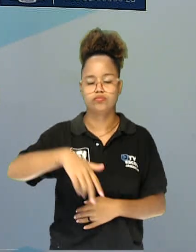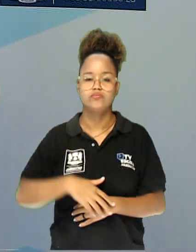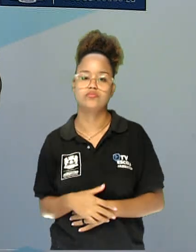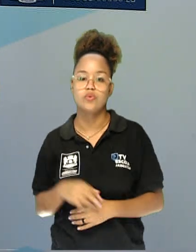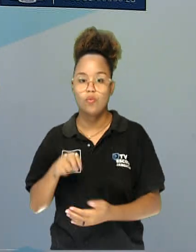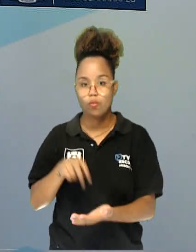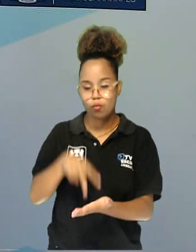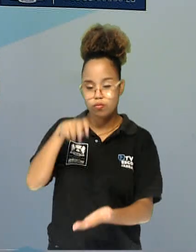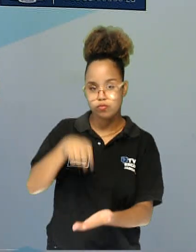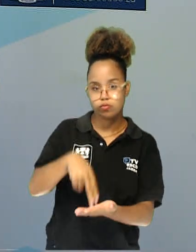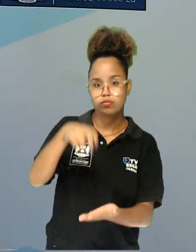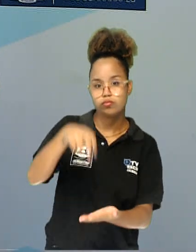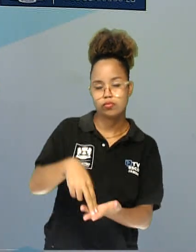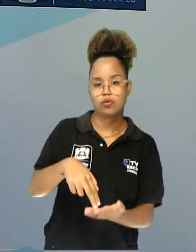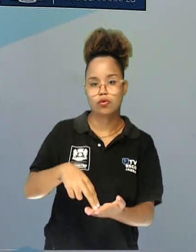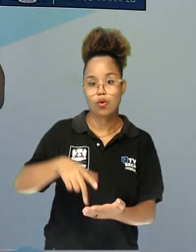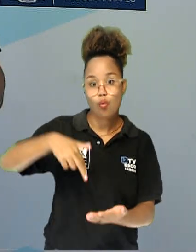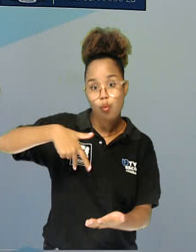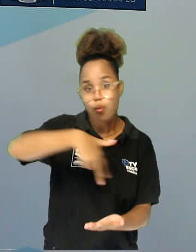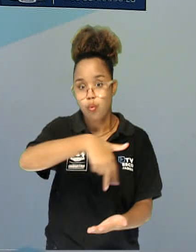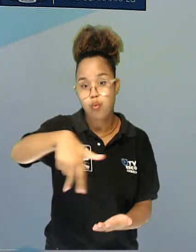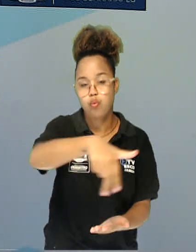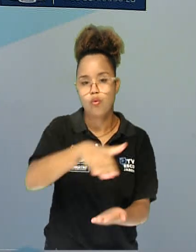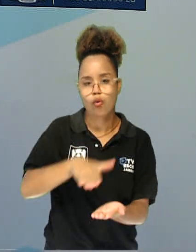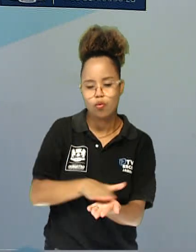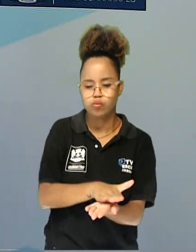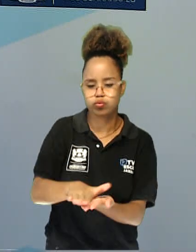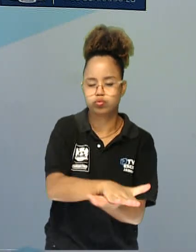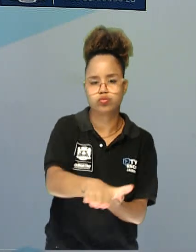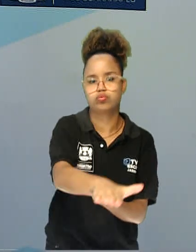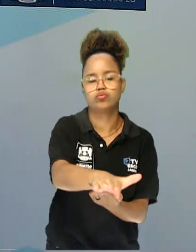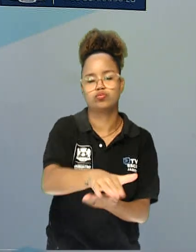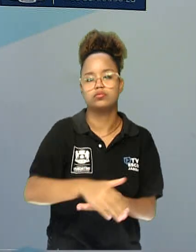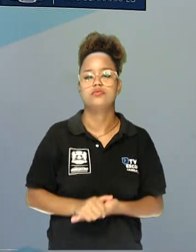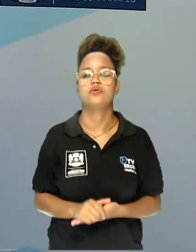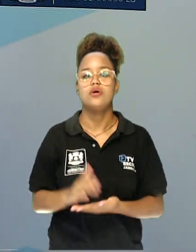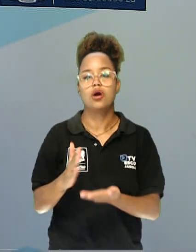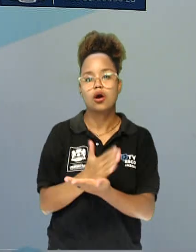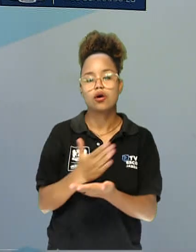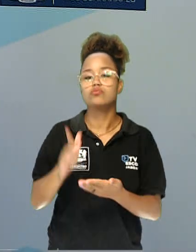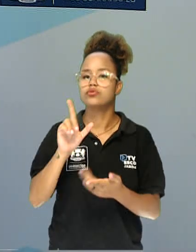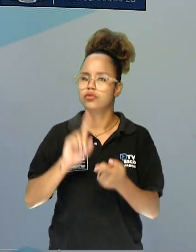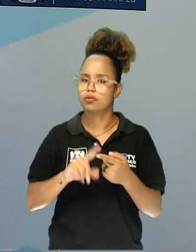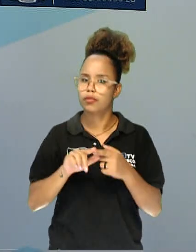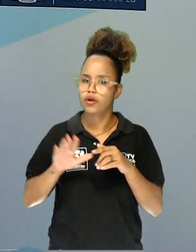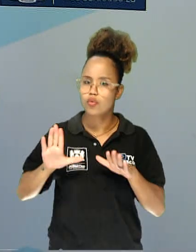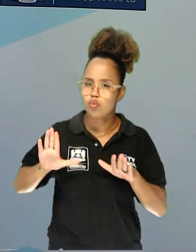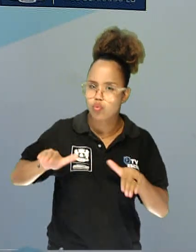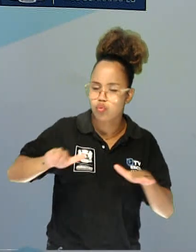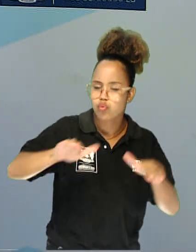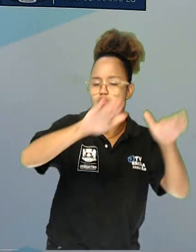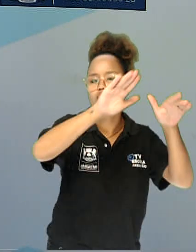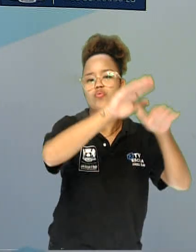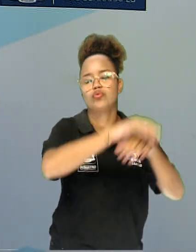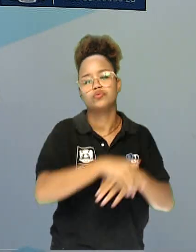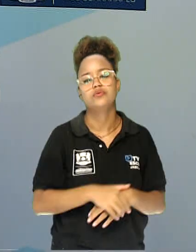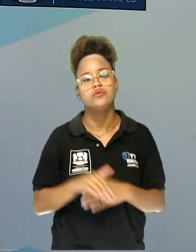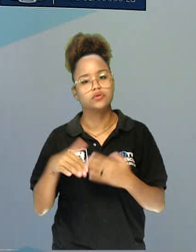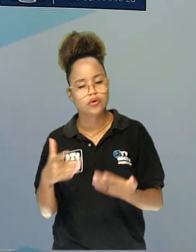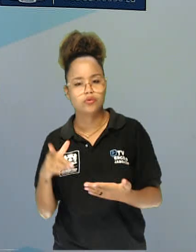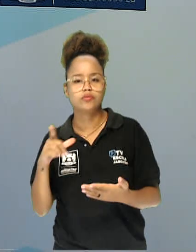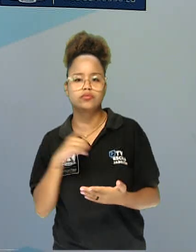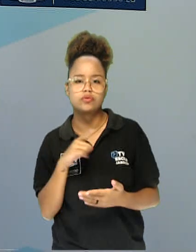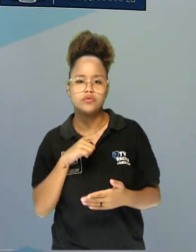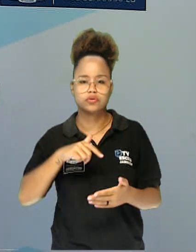saltando, correndo, rastejam e alguns também voam, né? Então, eles são dotados por